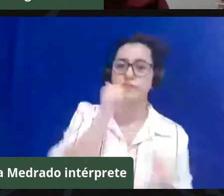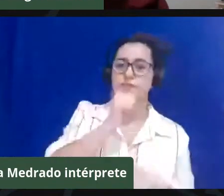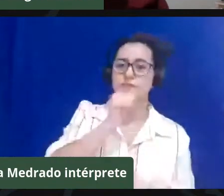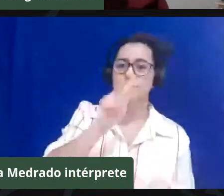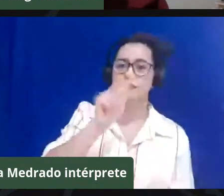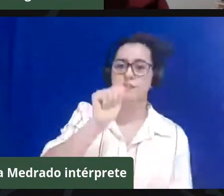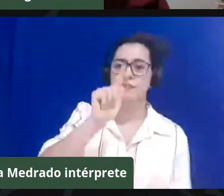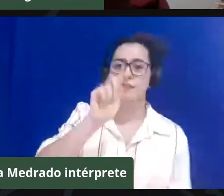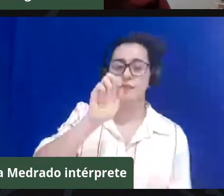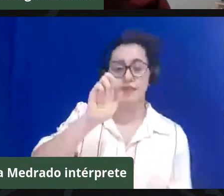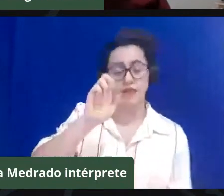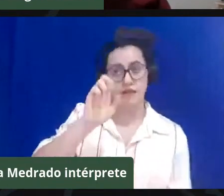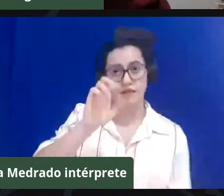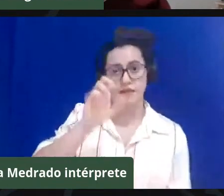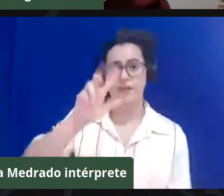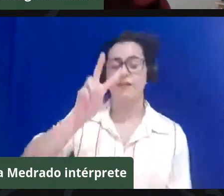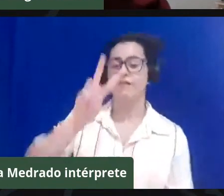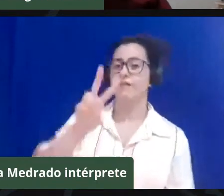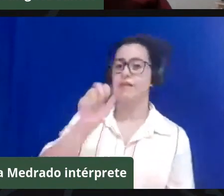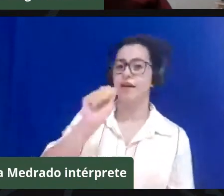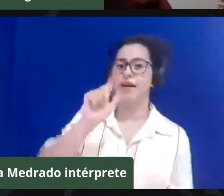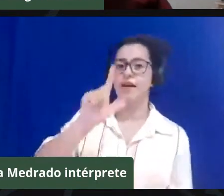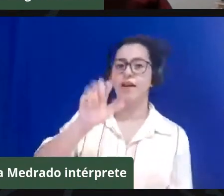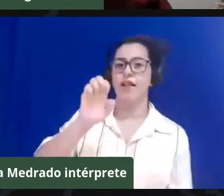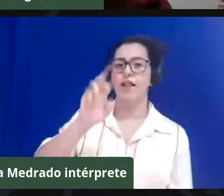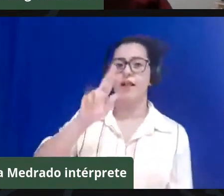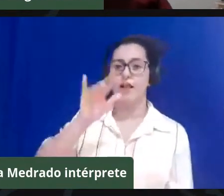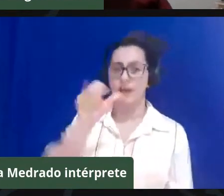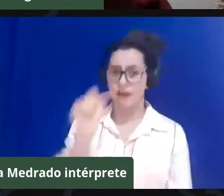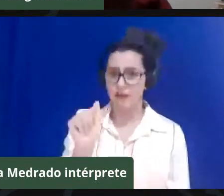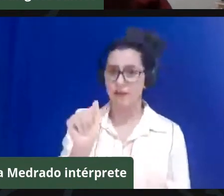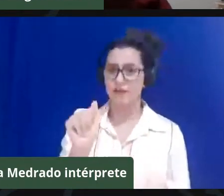avançar nisso, vão demonstrando aonde você tem